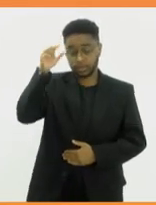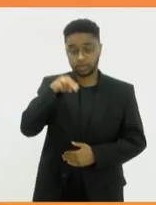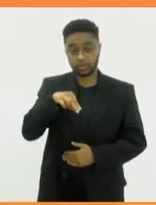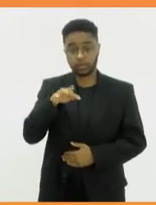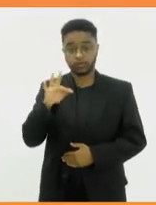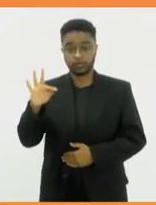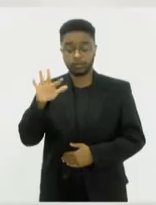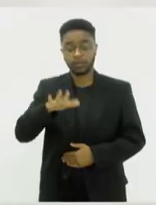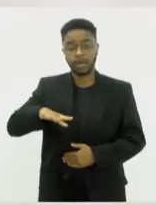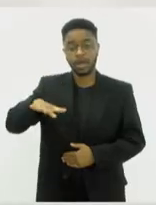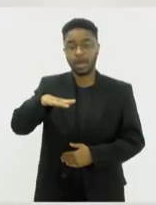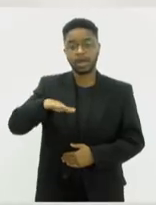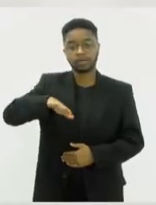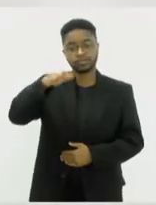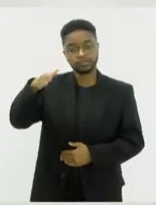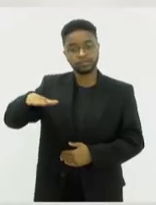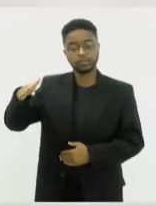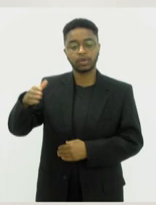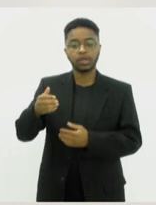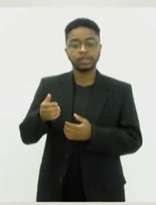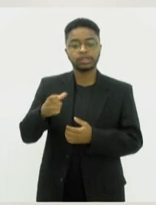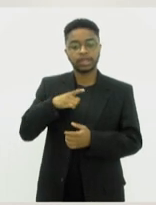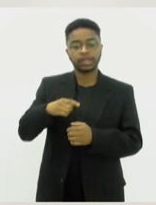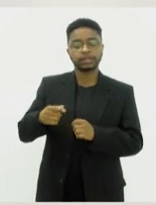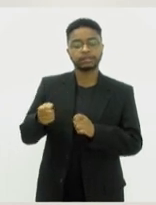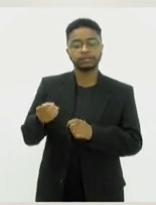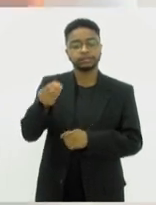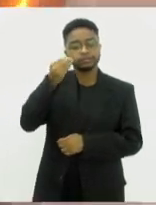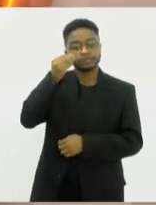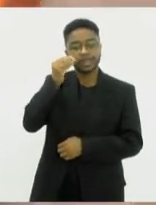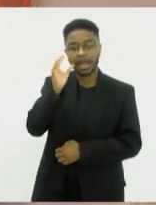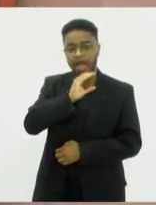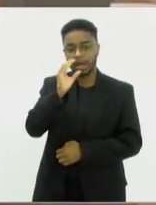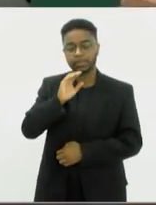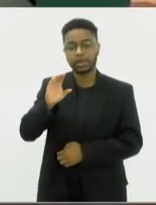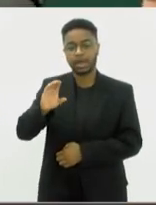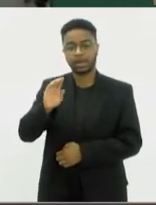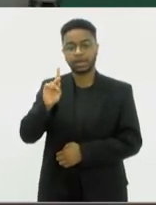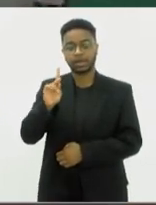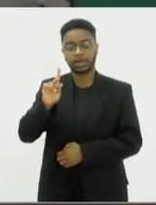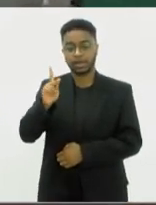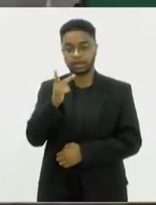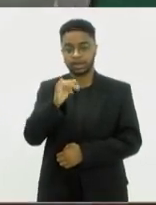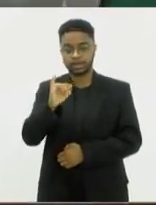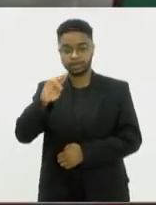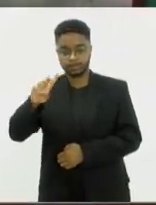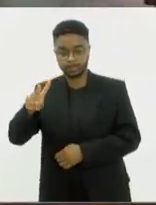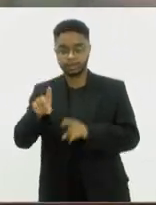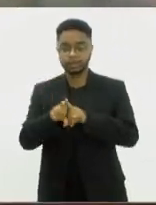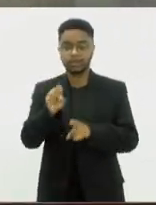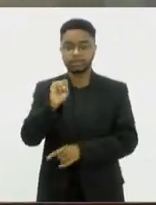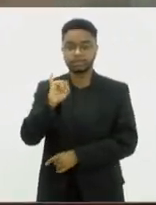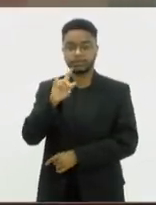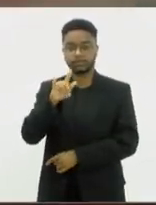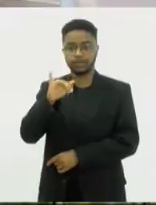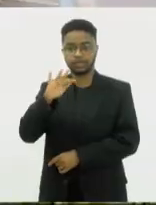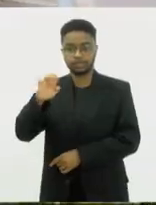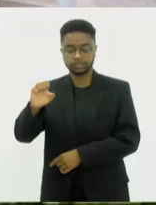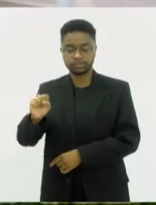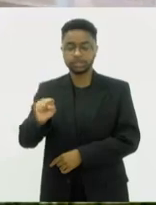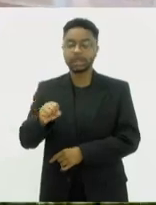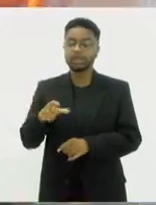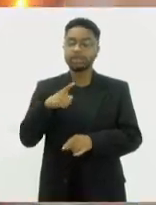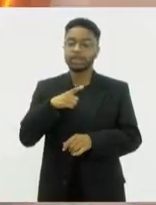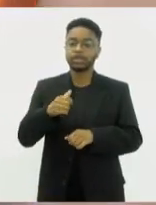região serrana, oferece testes rápidos de HIV e sífilis. Inaugurada a exposição com o melhor do design italiano no